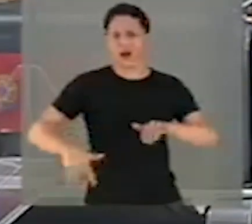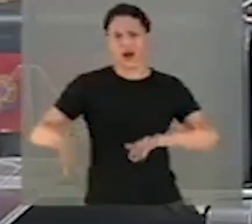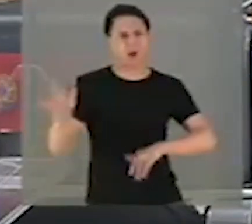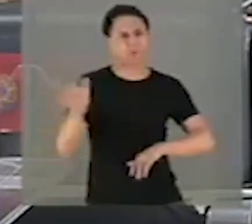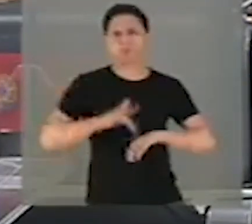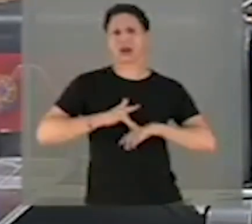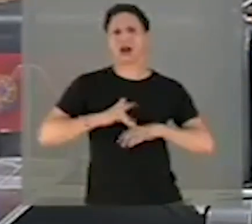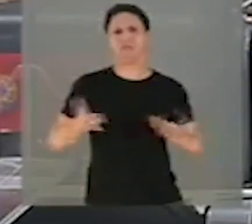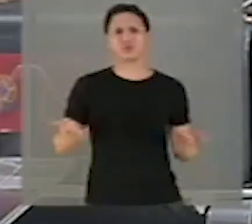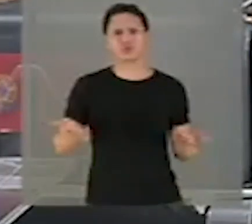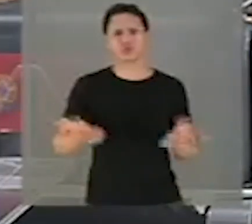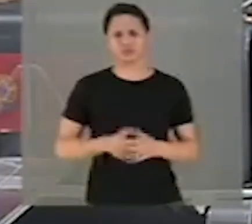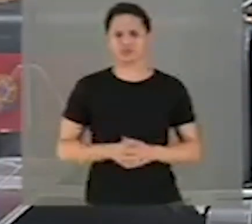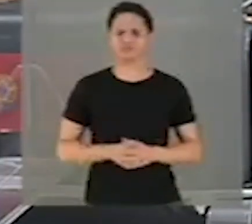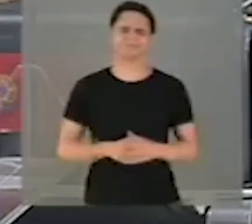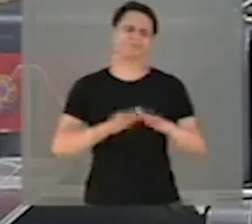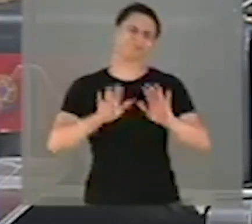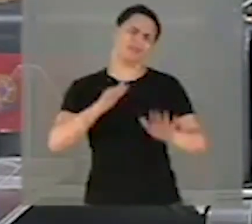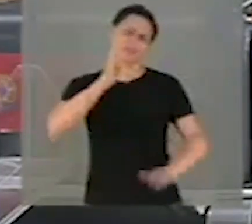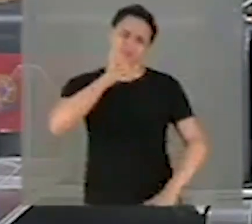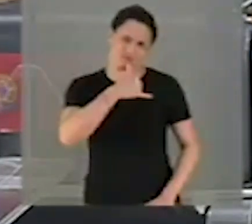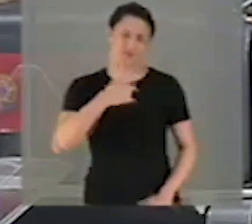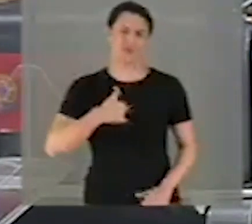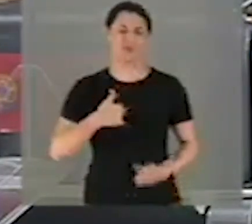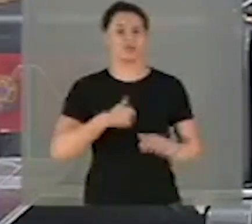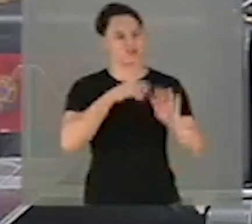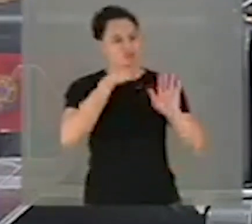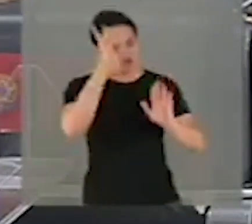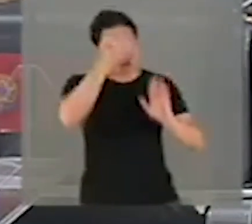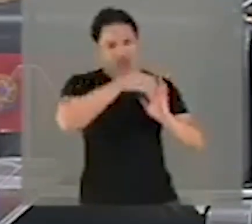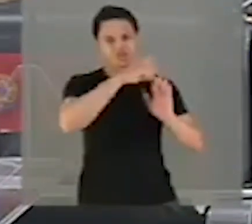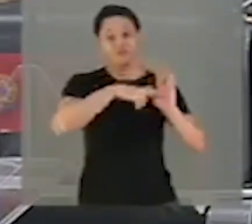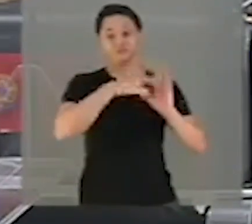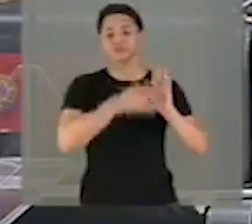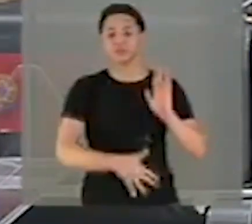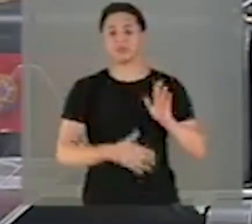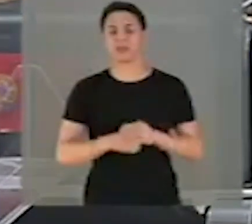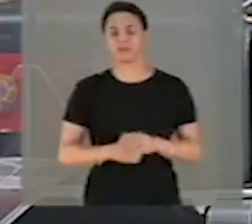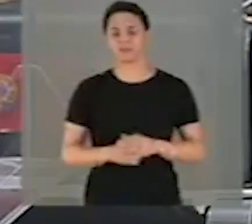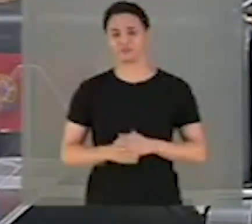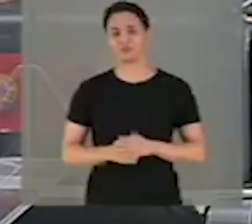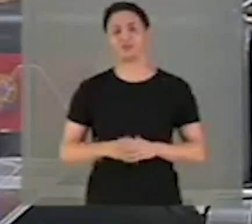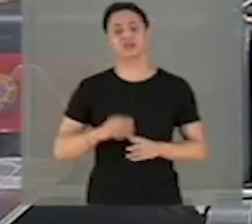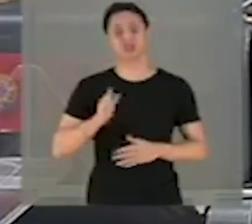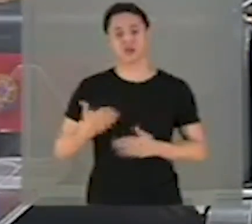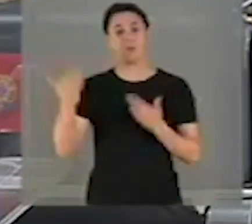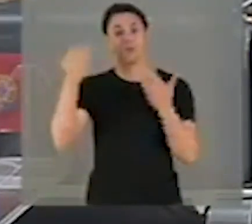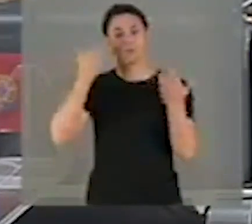mas que, infelizmente, está na linha das falas do relator, que já comparou